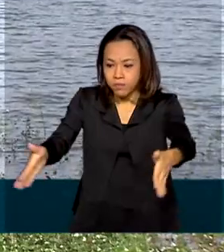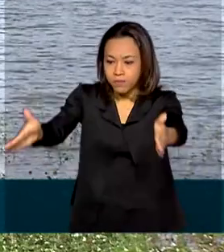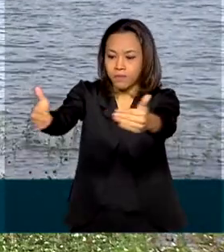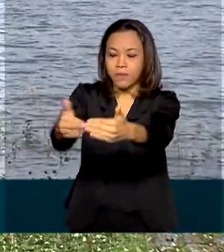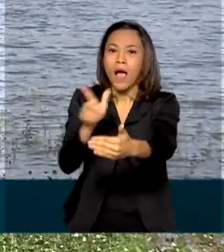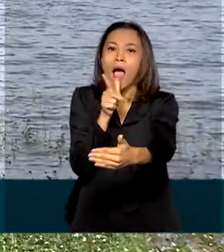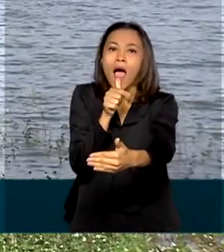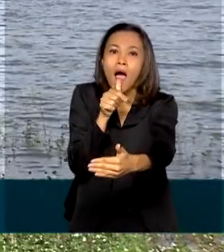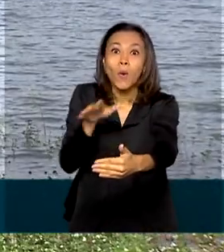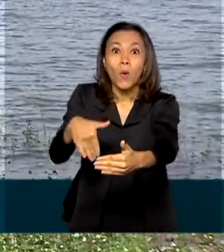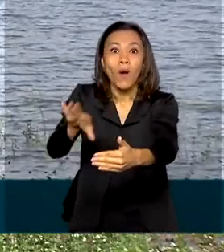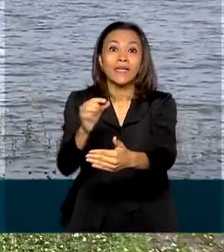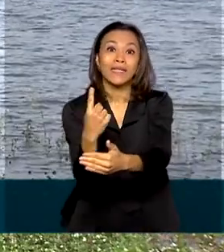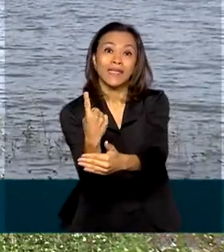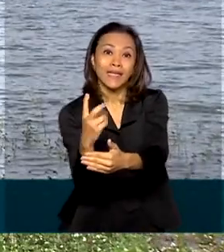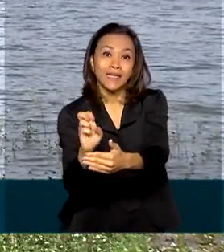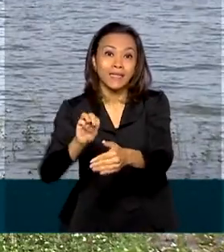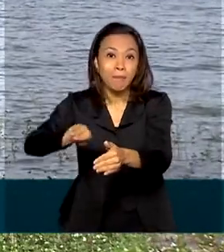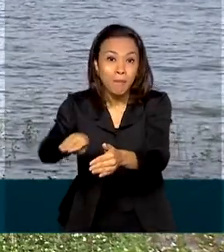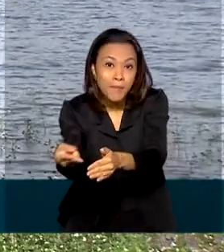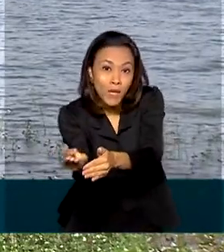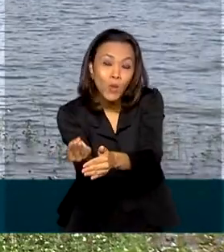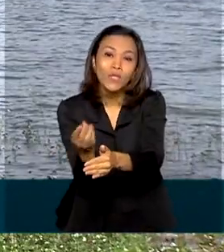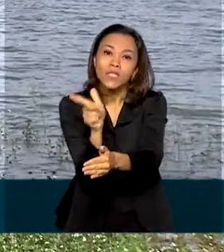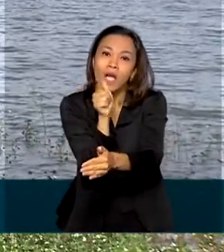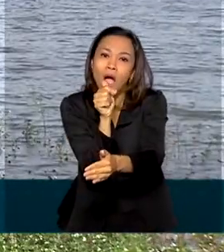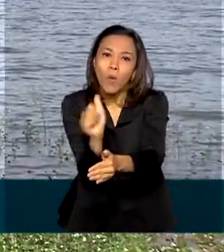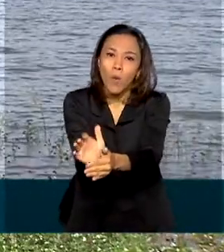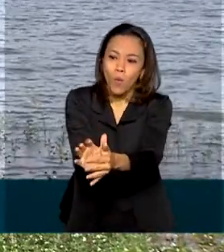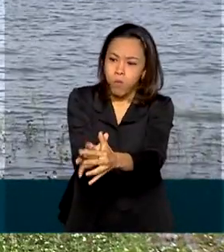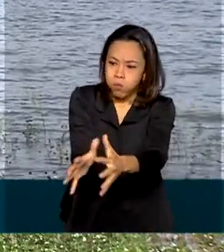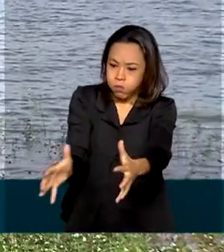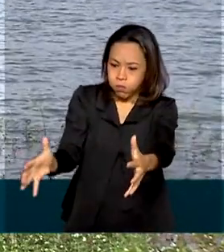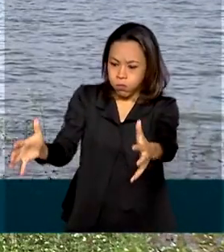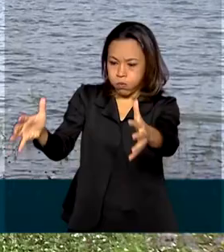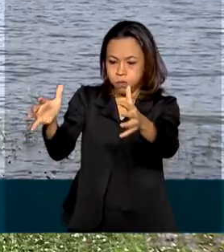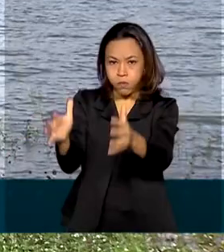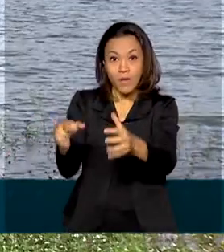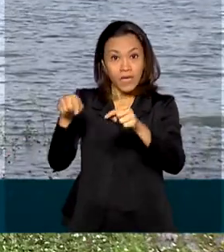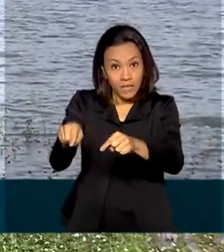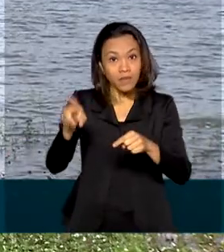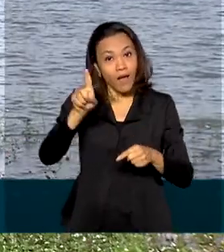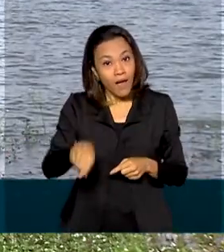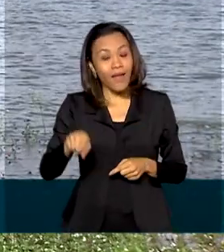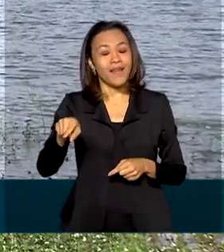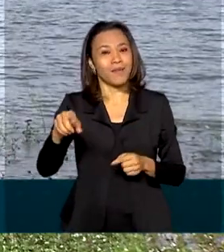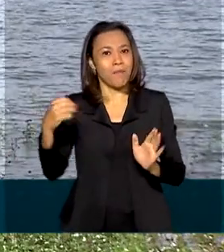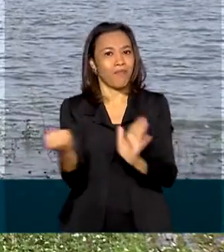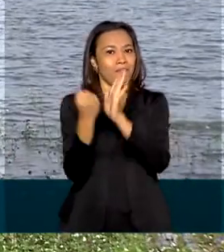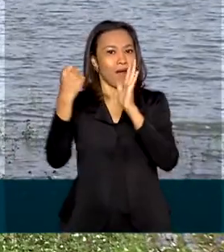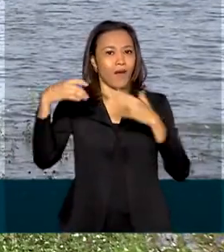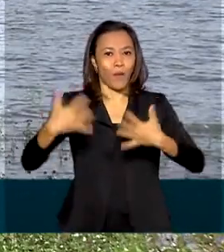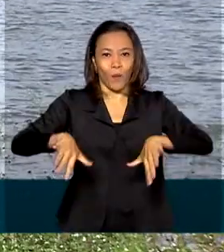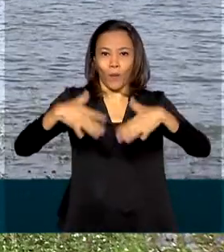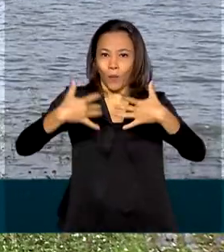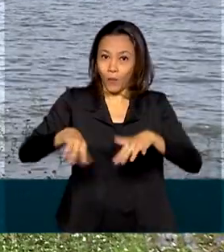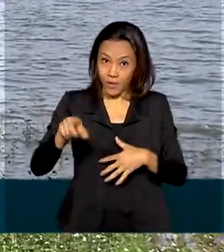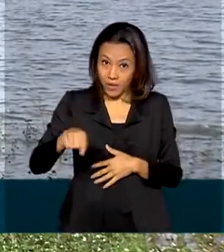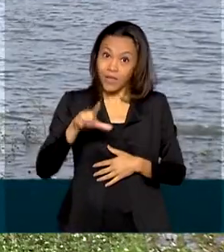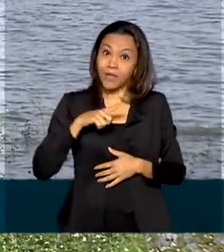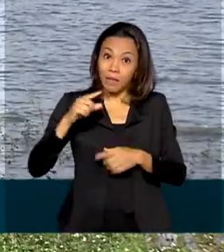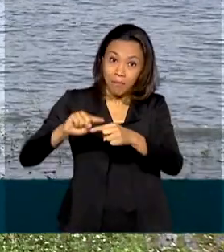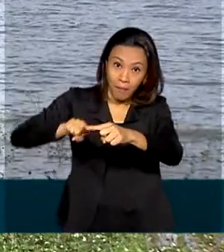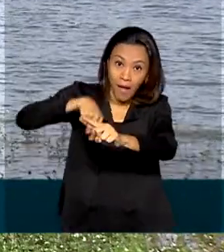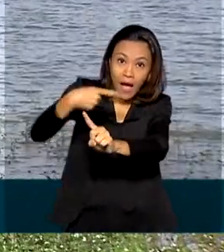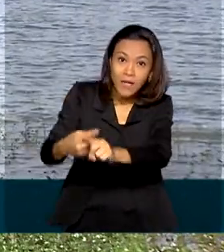milhões de metros cúbicos de água. Toda essa estrutura integra o marco 1 da obra, que ainda é composta por mais 2 trechos.